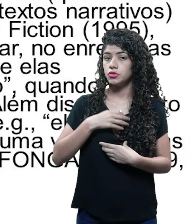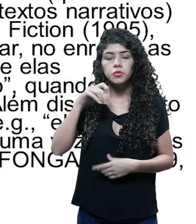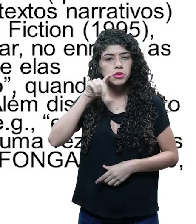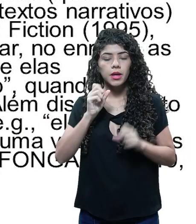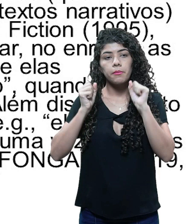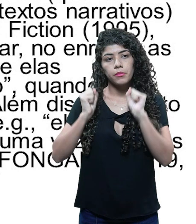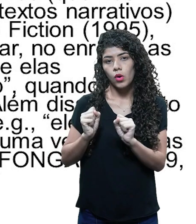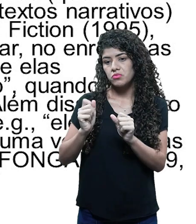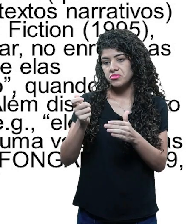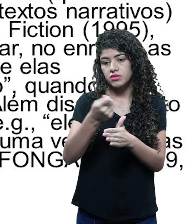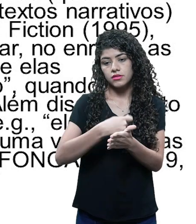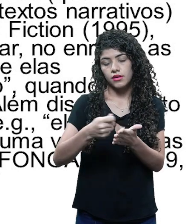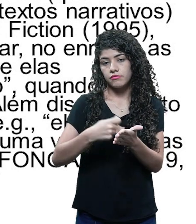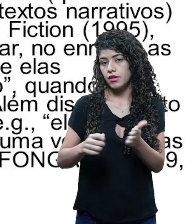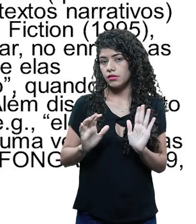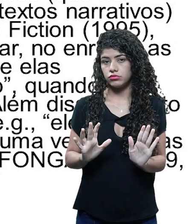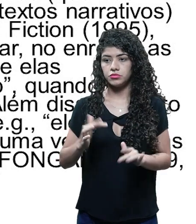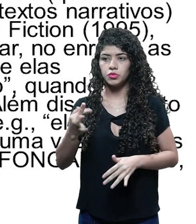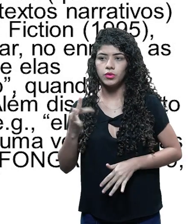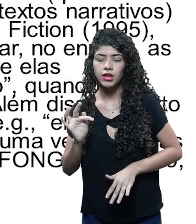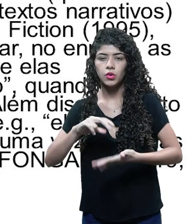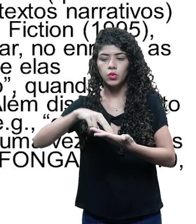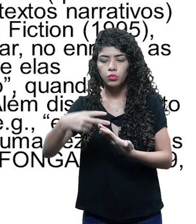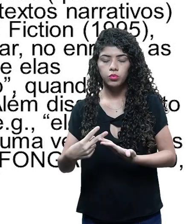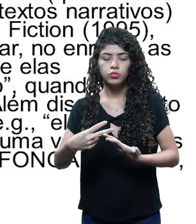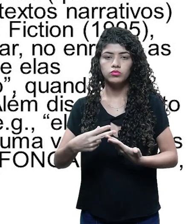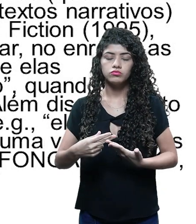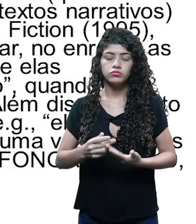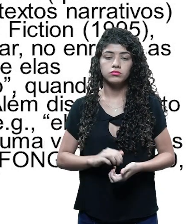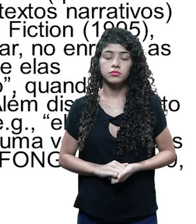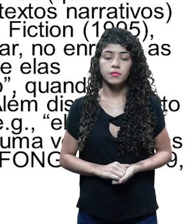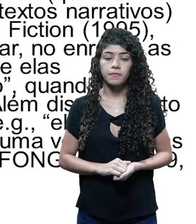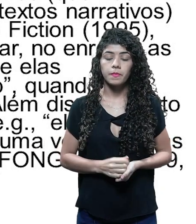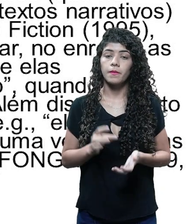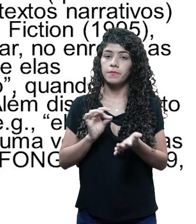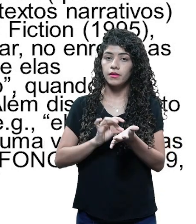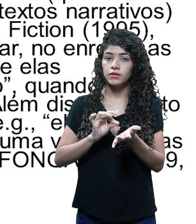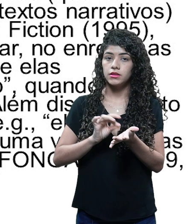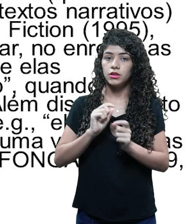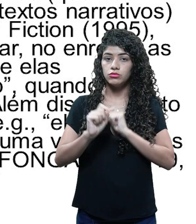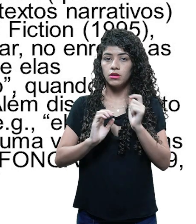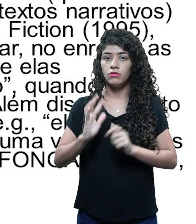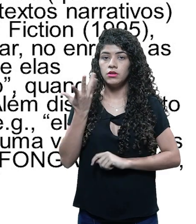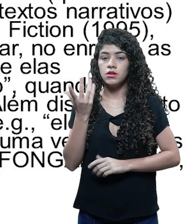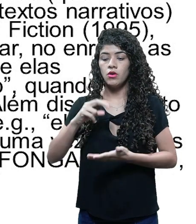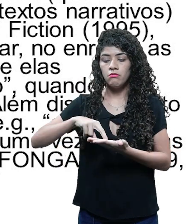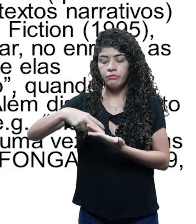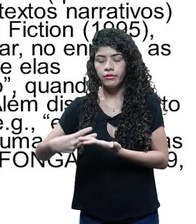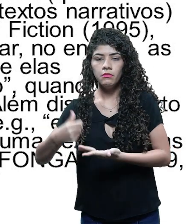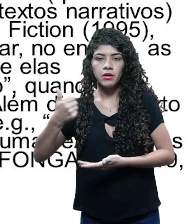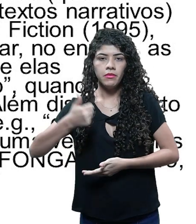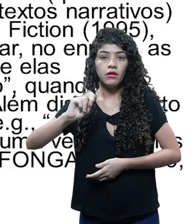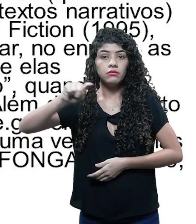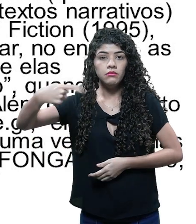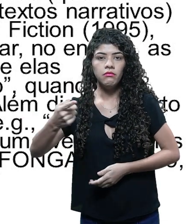Então, você pode escrever dessa forma. Doeu muito, ele havia caído no chão quando, na verdade, o que acontece é que